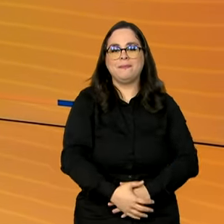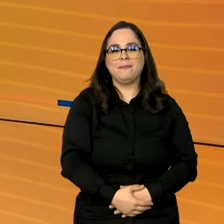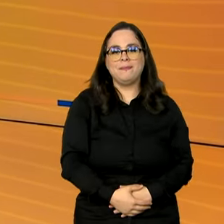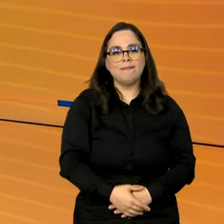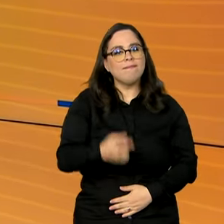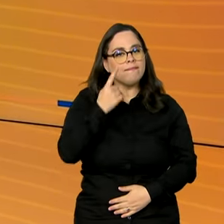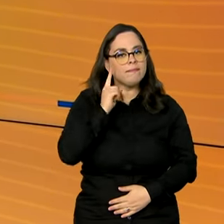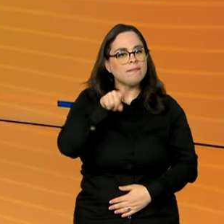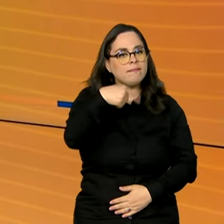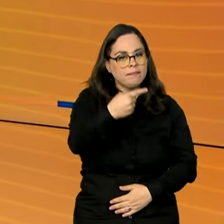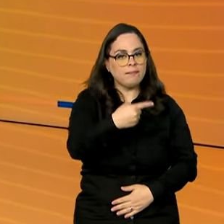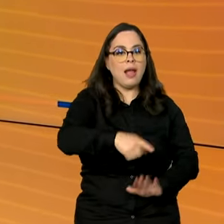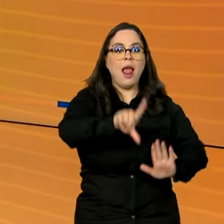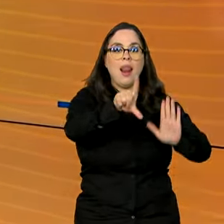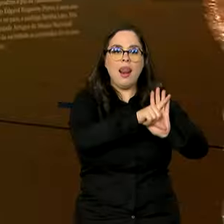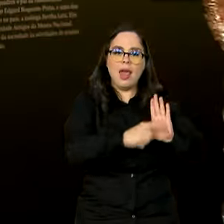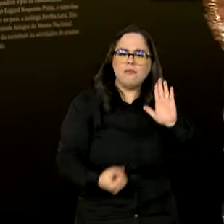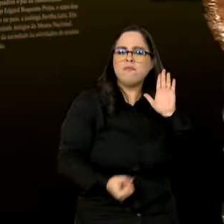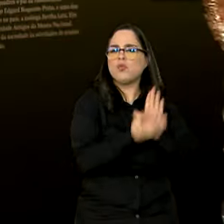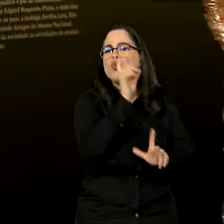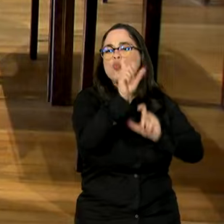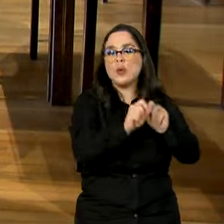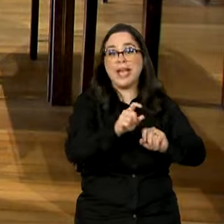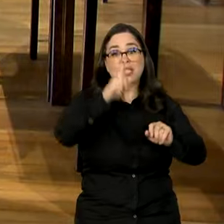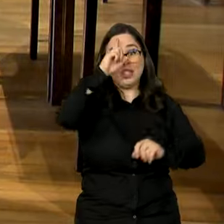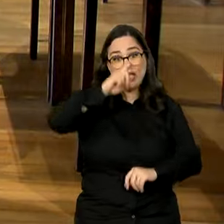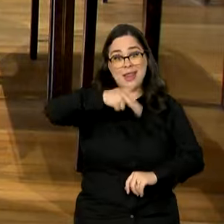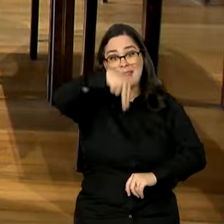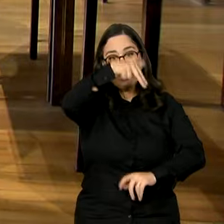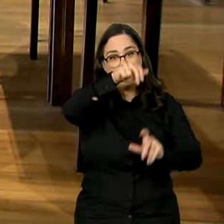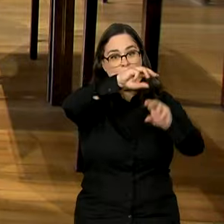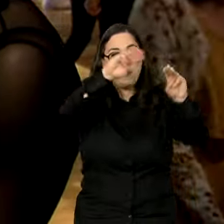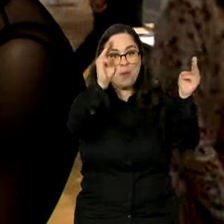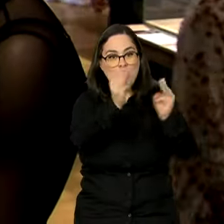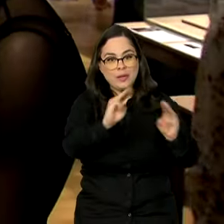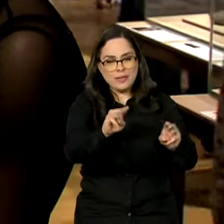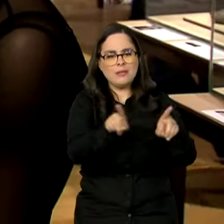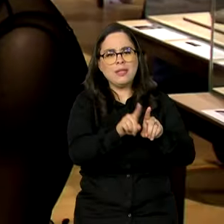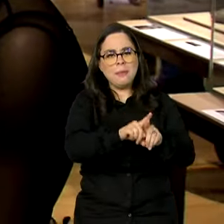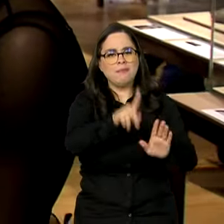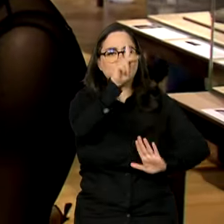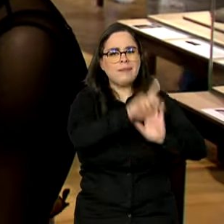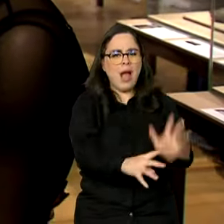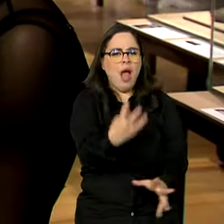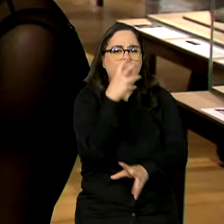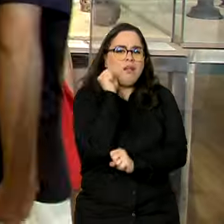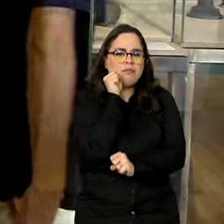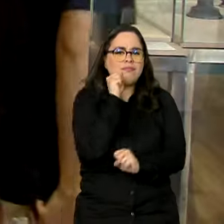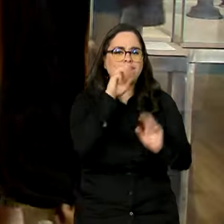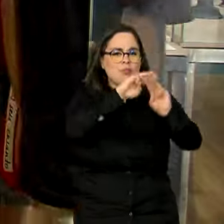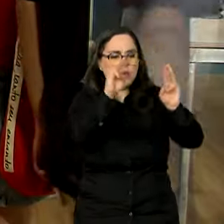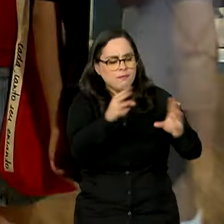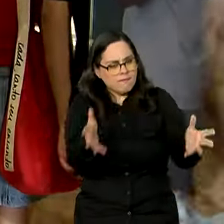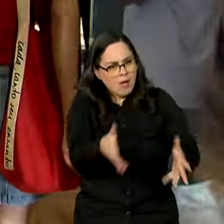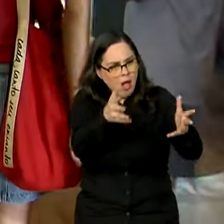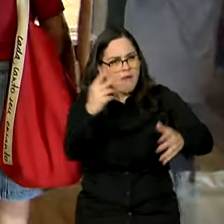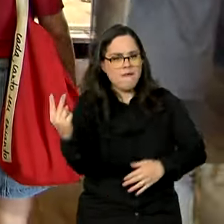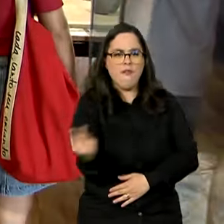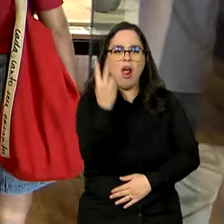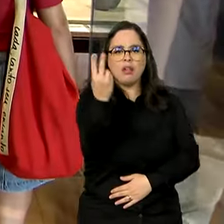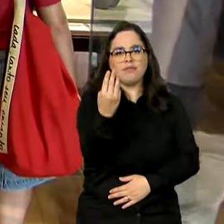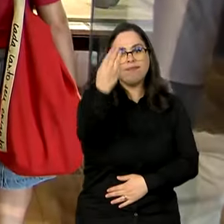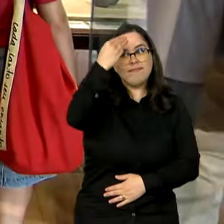Veja a seguir sancionada a lei que cria o Dia Nacional do Museu e projeto Adote o Museu para incentivar ações de